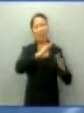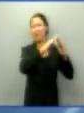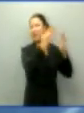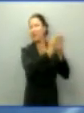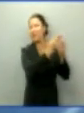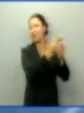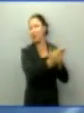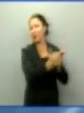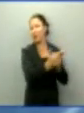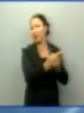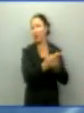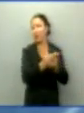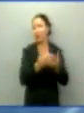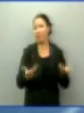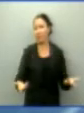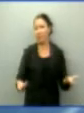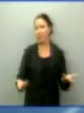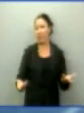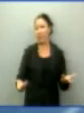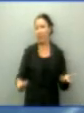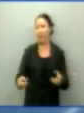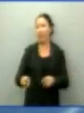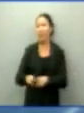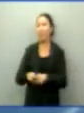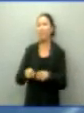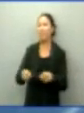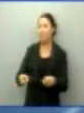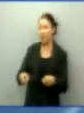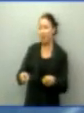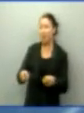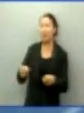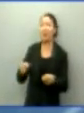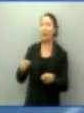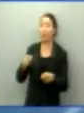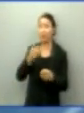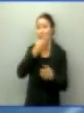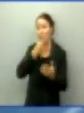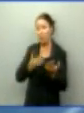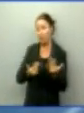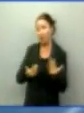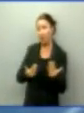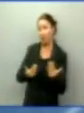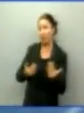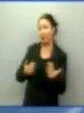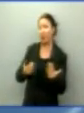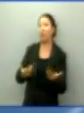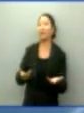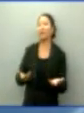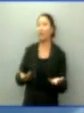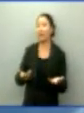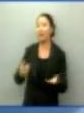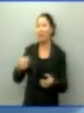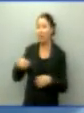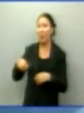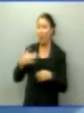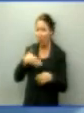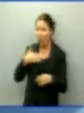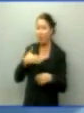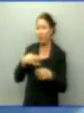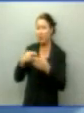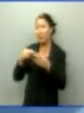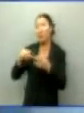participando de uma parada consiga pegar uma moto na esquina porque ele não quer andar de ônibus. O que o senhor fará em relação a essas